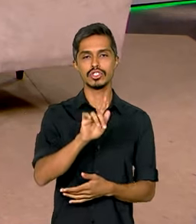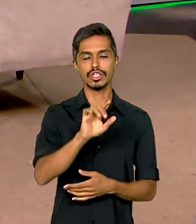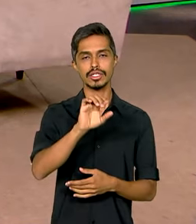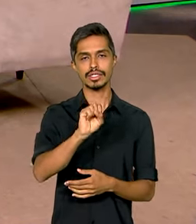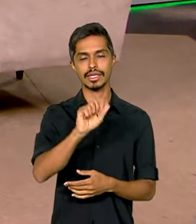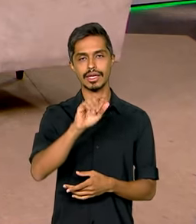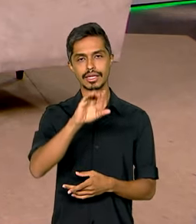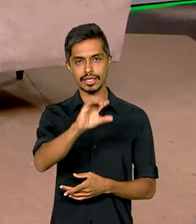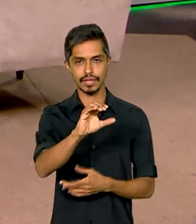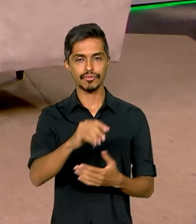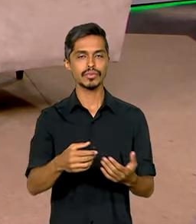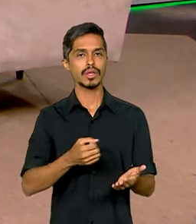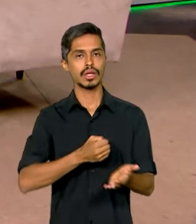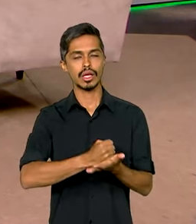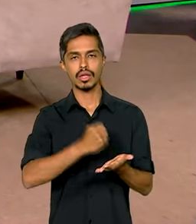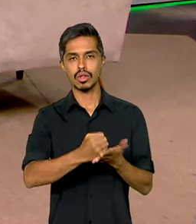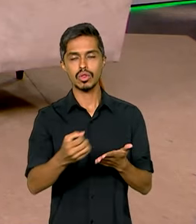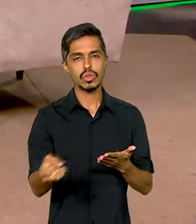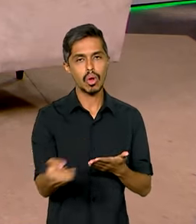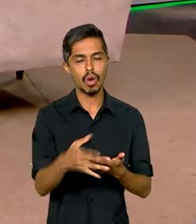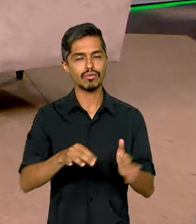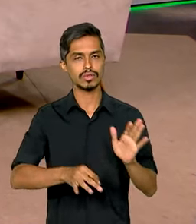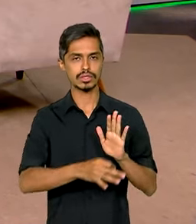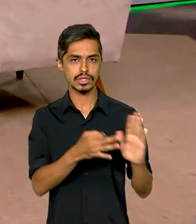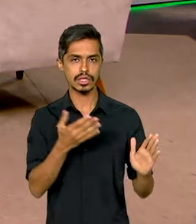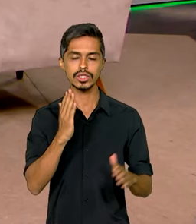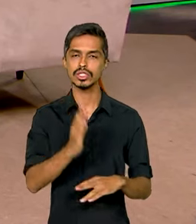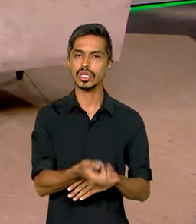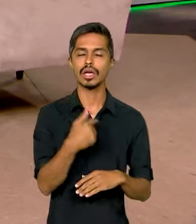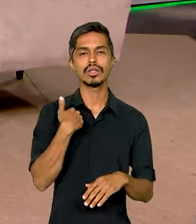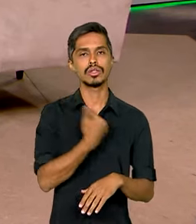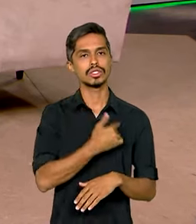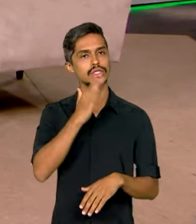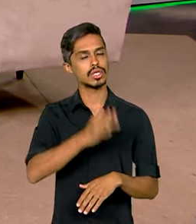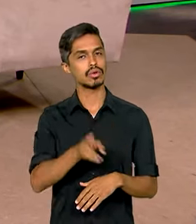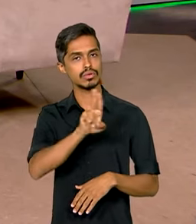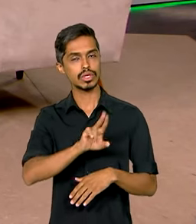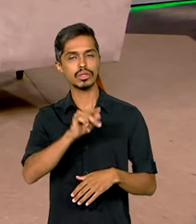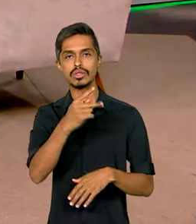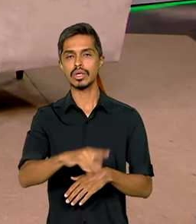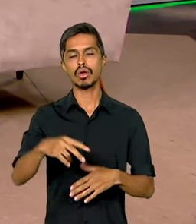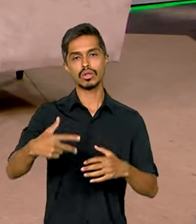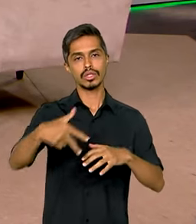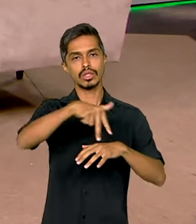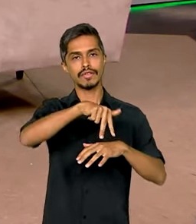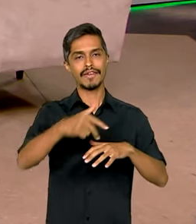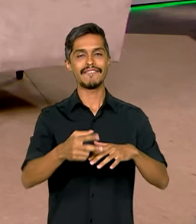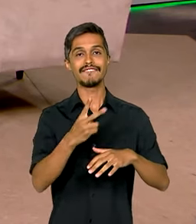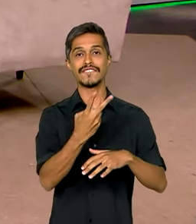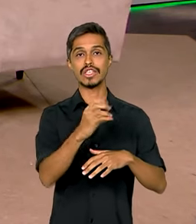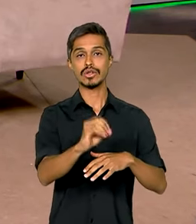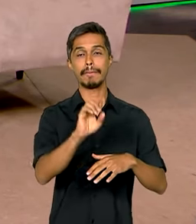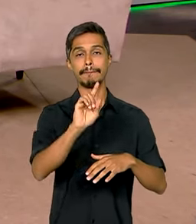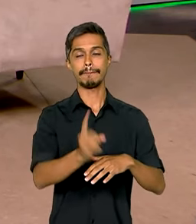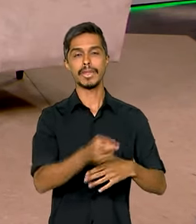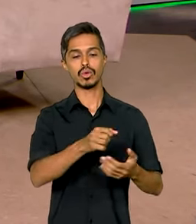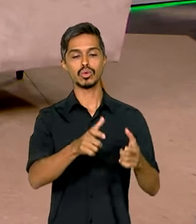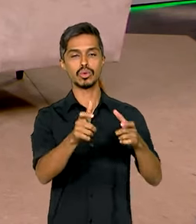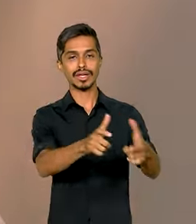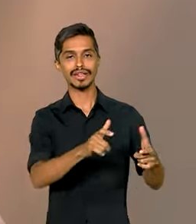assinamos o novo contrato do GESAC, que já atende hoje, através do seu satélite, mais de 20 mil pontos com conectividade.